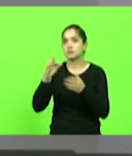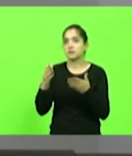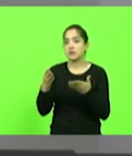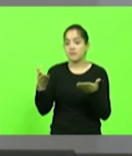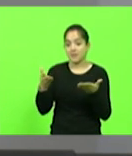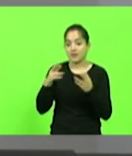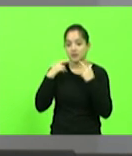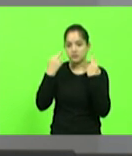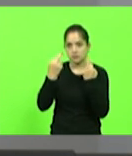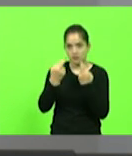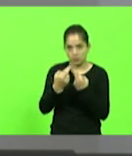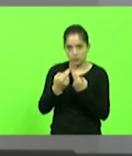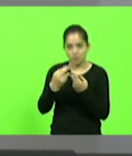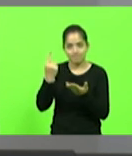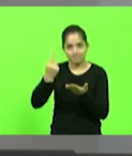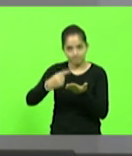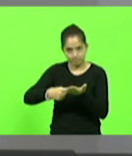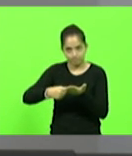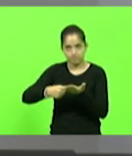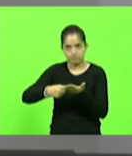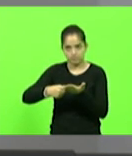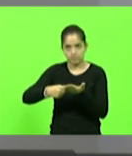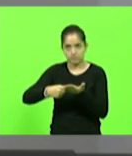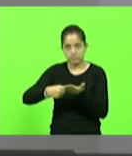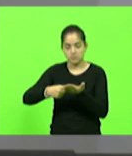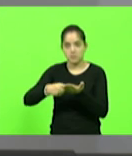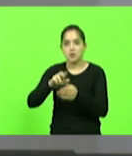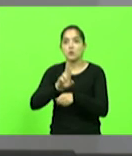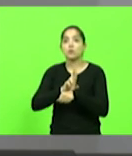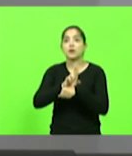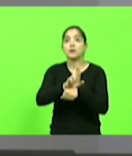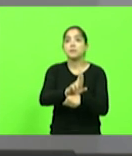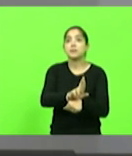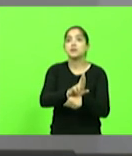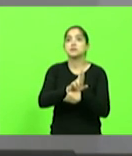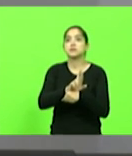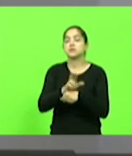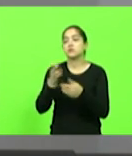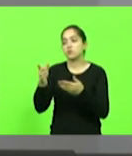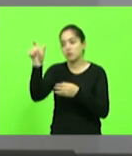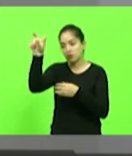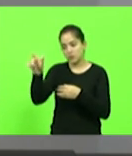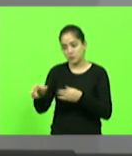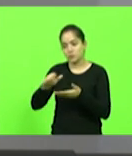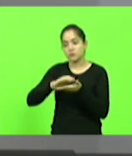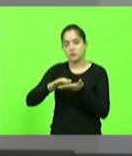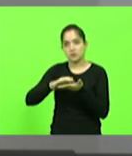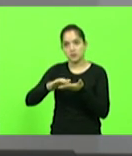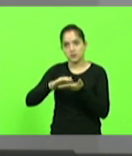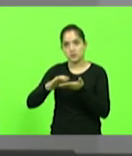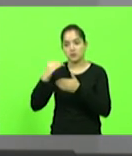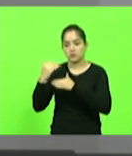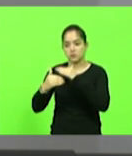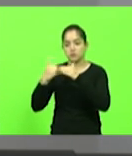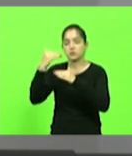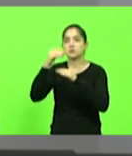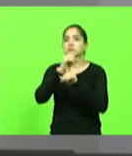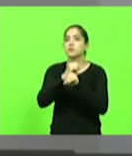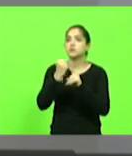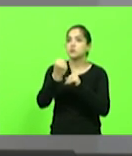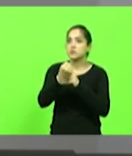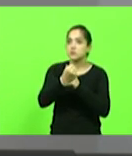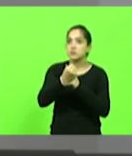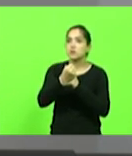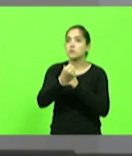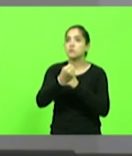aconteça com esta representação aqui e o secretário de Estado do Desenvolvimento Social e que, a